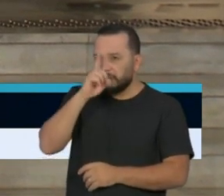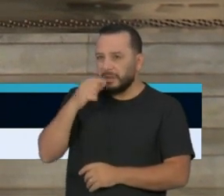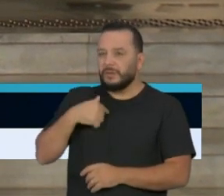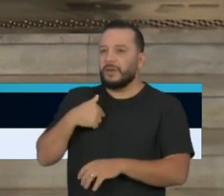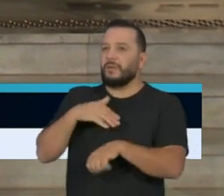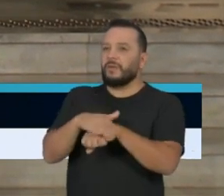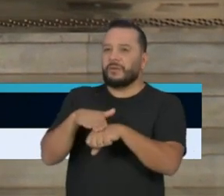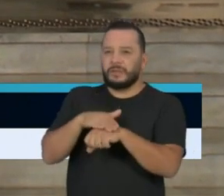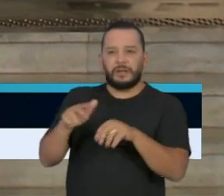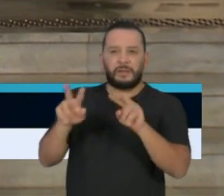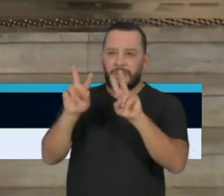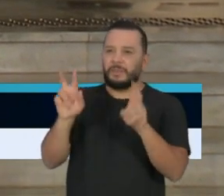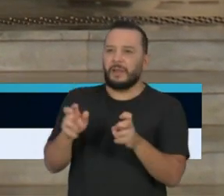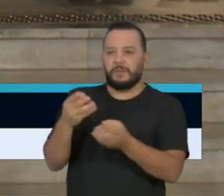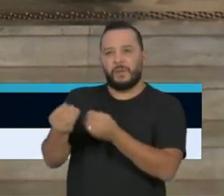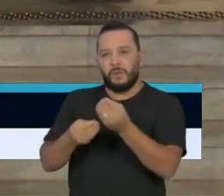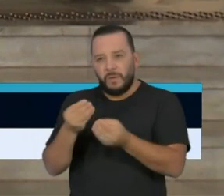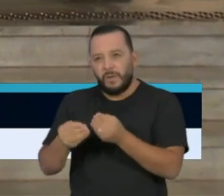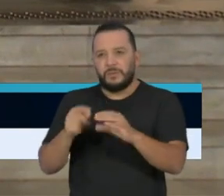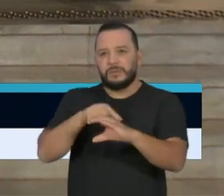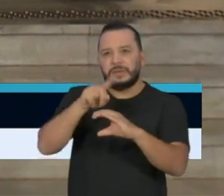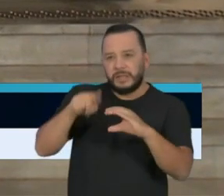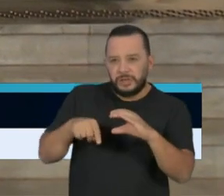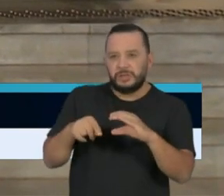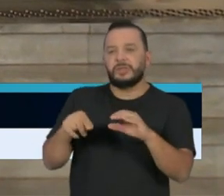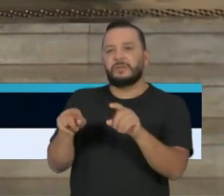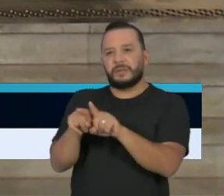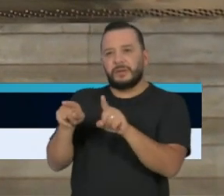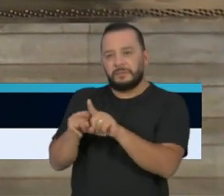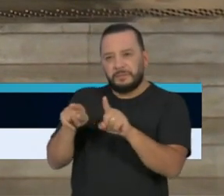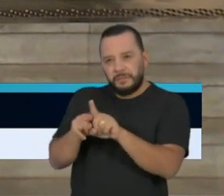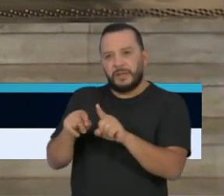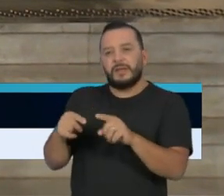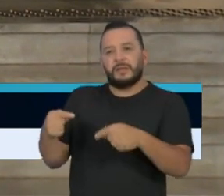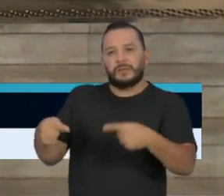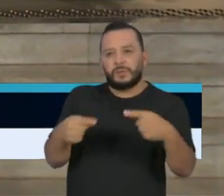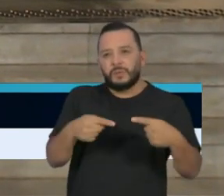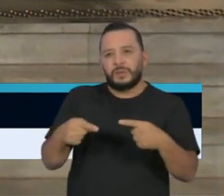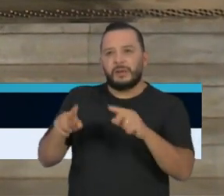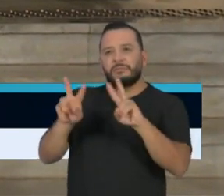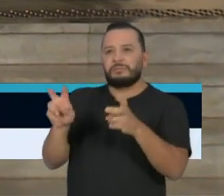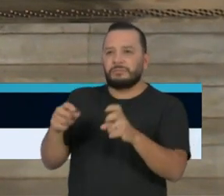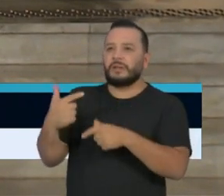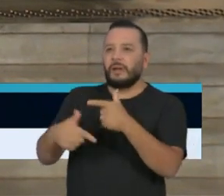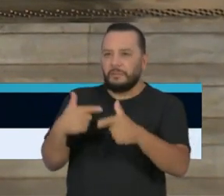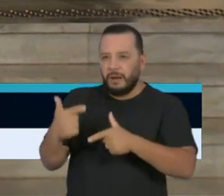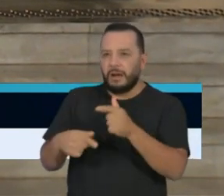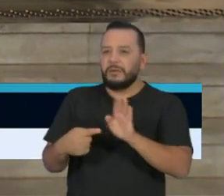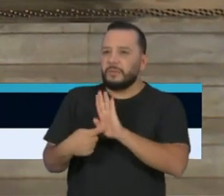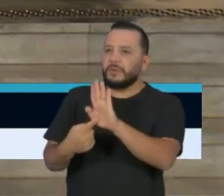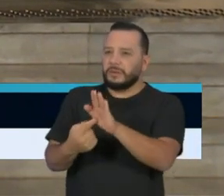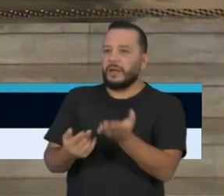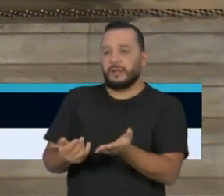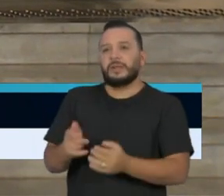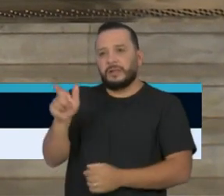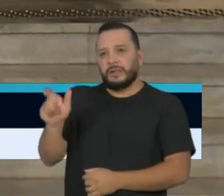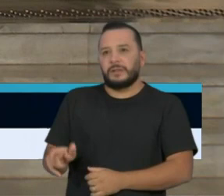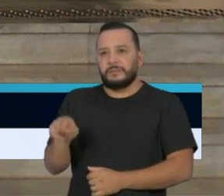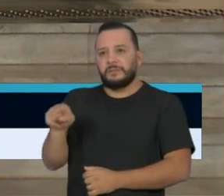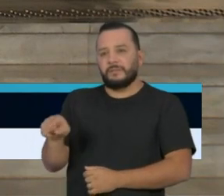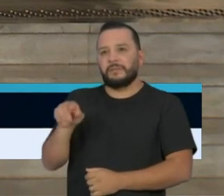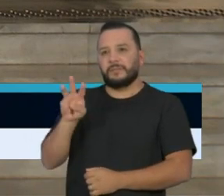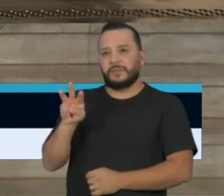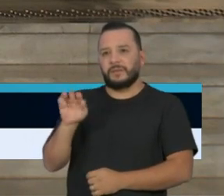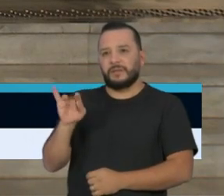panoramas, aspectos científicos, discussão de trabalhos apresentados. Ele é um indivíduo que está sempre